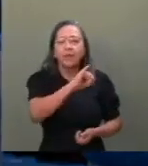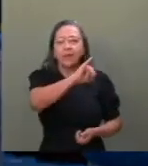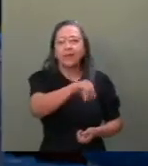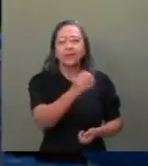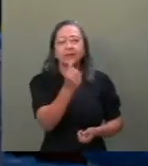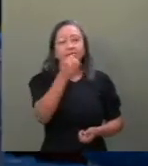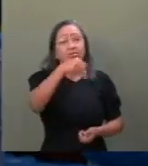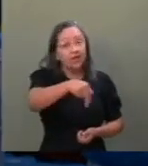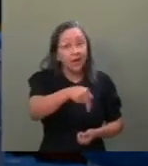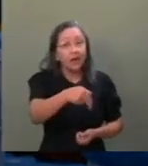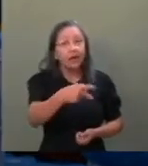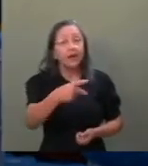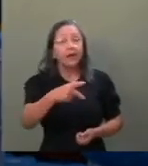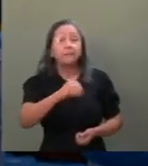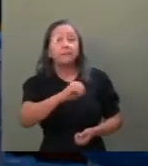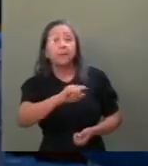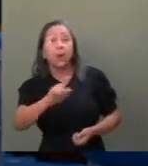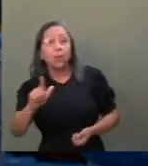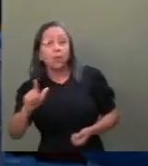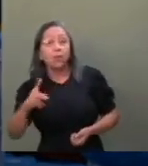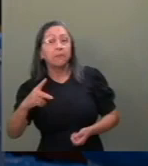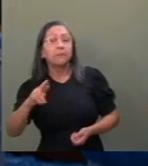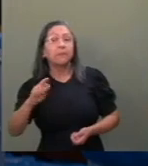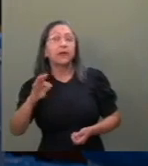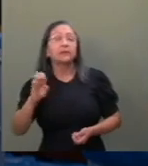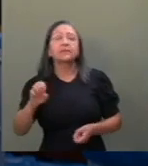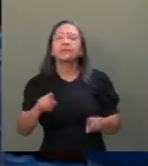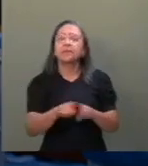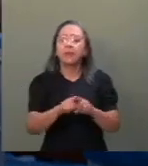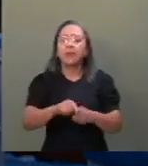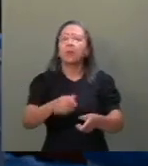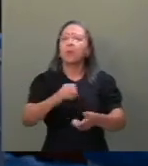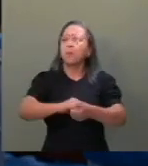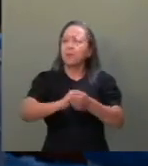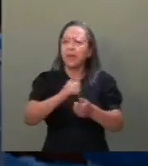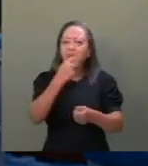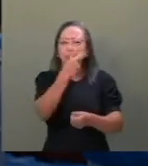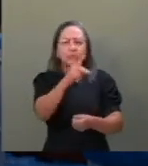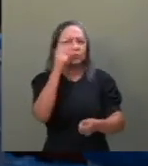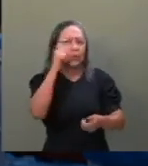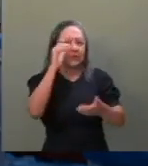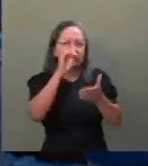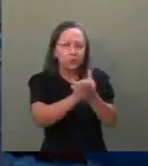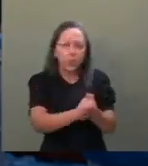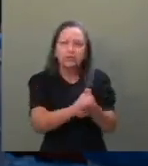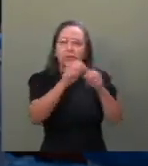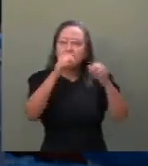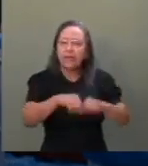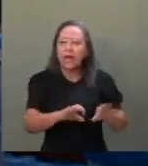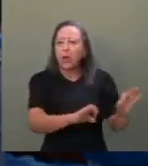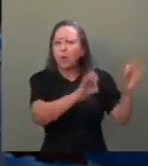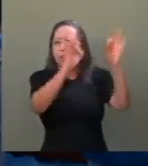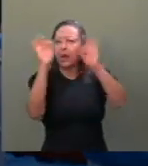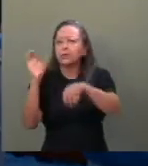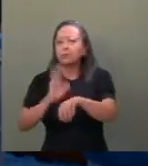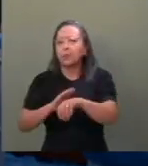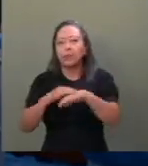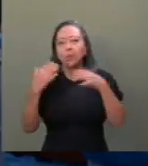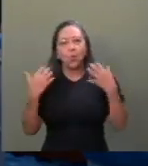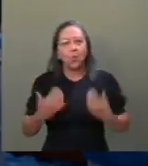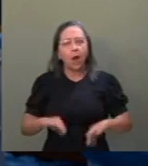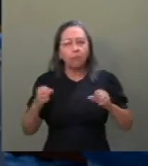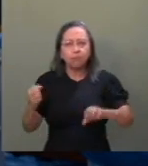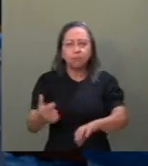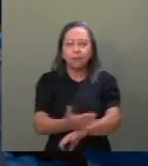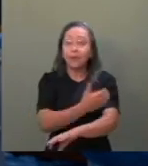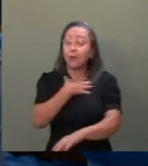-Paul Prats, cumprimentar também a Muriel que está aqui acompanhando esse momento muito emocionante e que eu tive